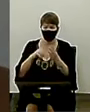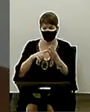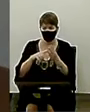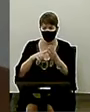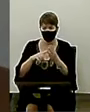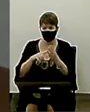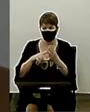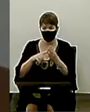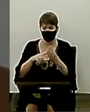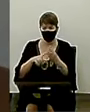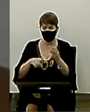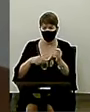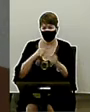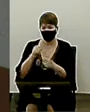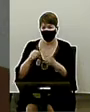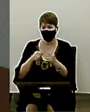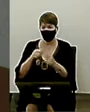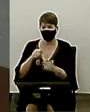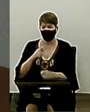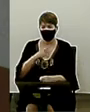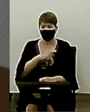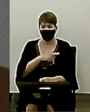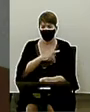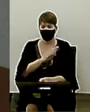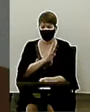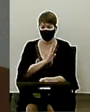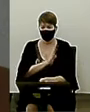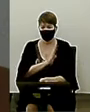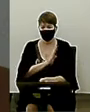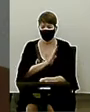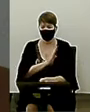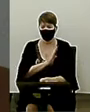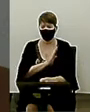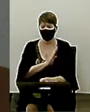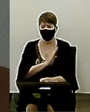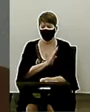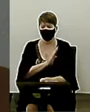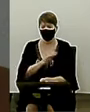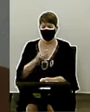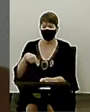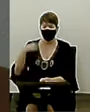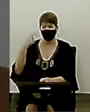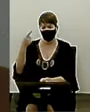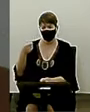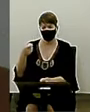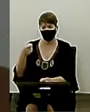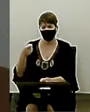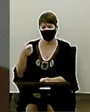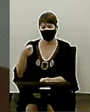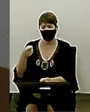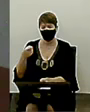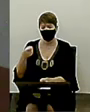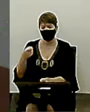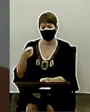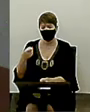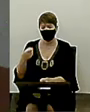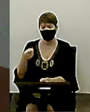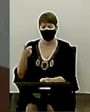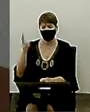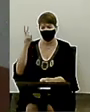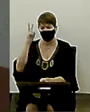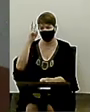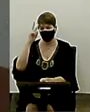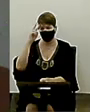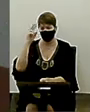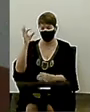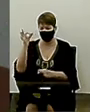sínodos e os presbitérios. Mais descritivamente. Depois, eu estabeleço aqui alguns históricos de